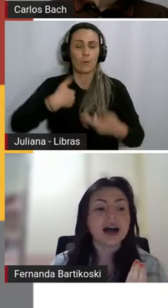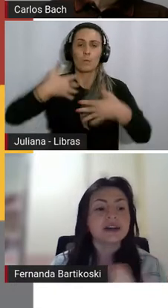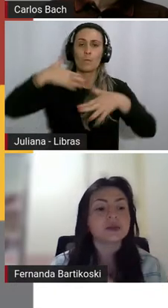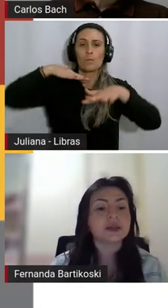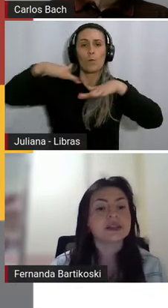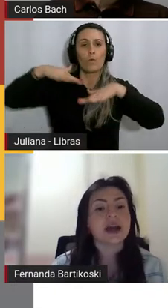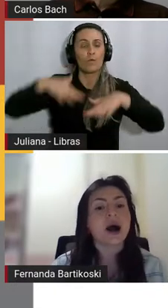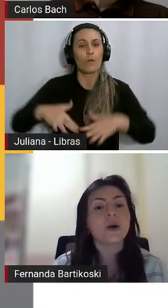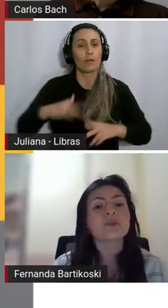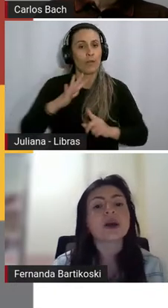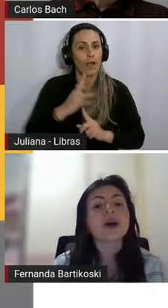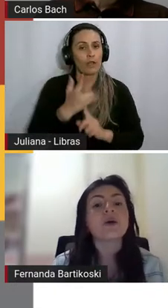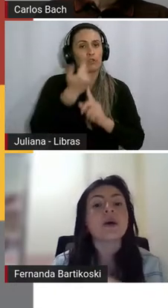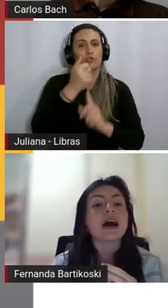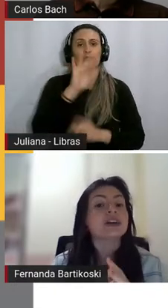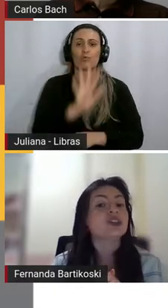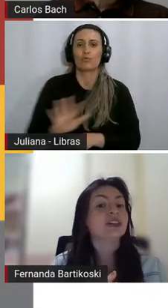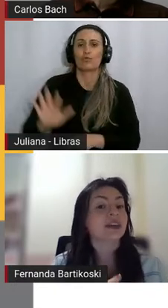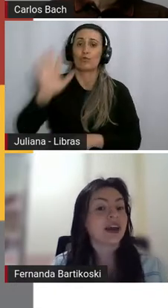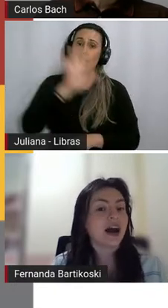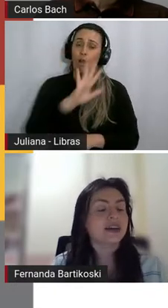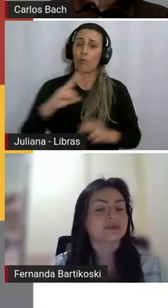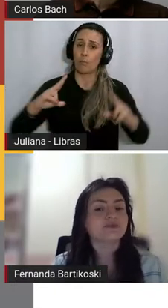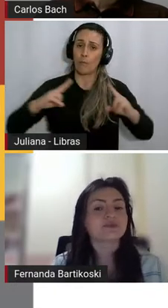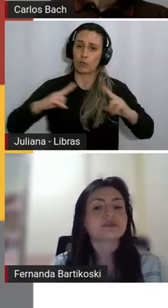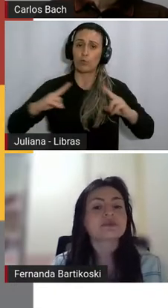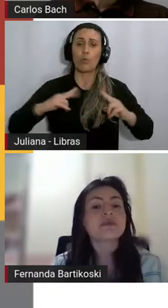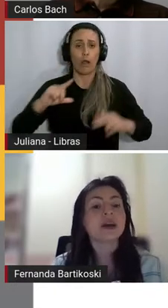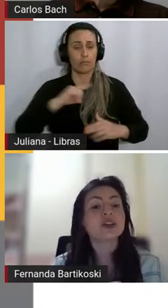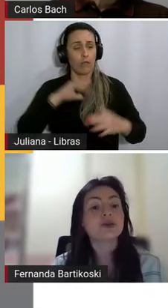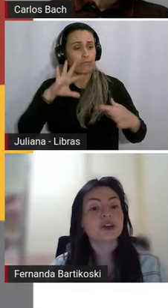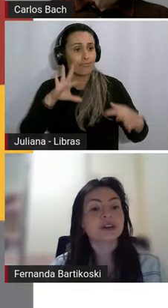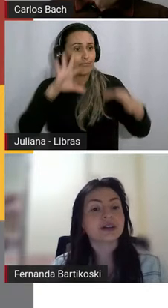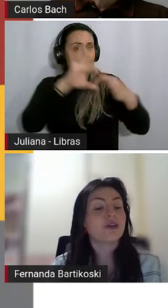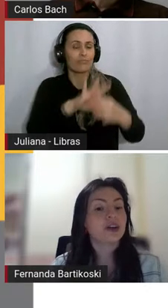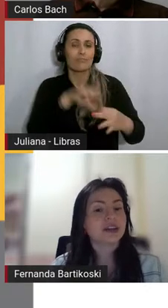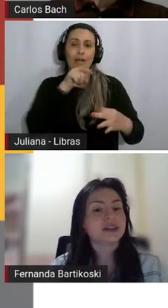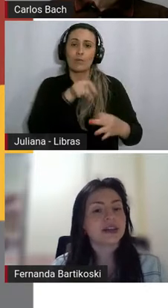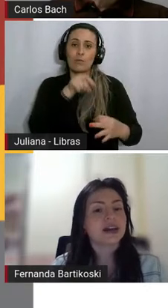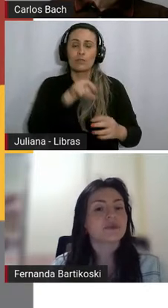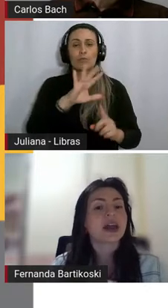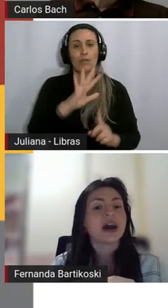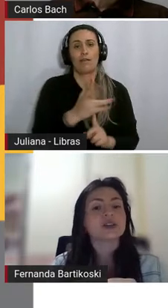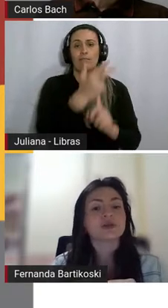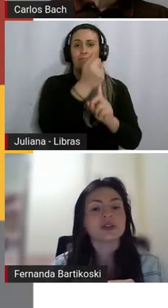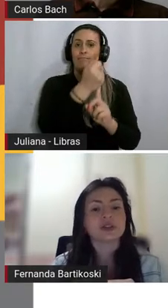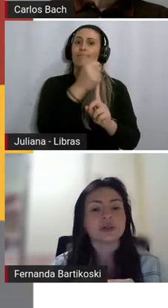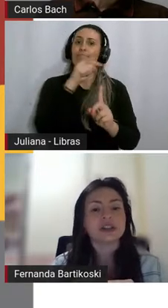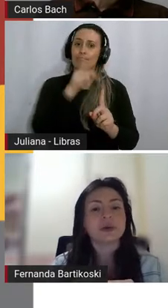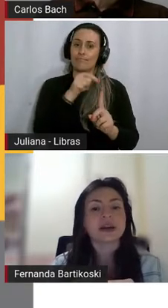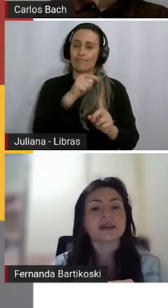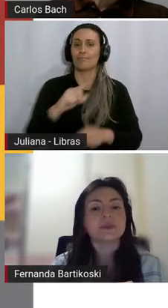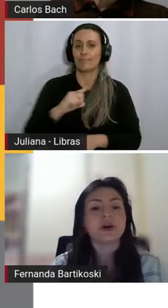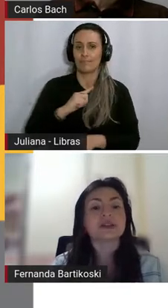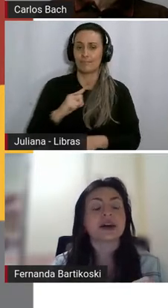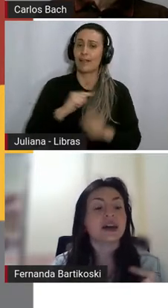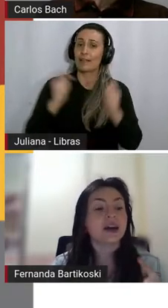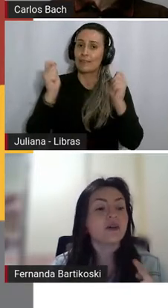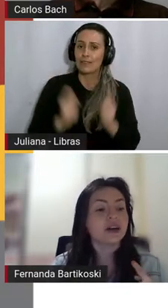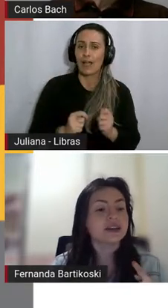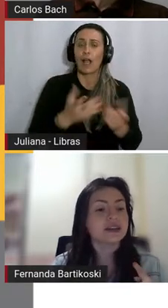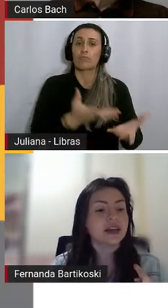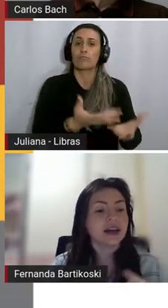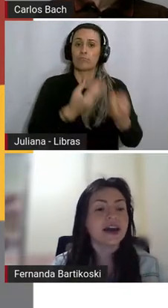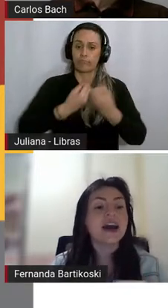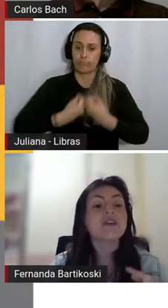particular e especial com a arte literária. E de oferecer as condições para que se possa